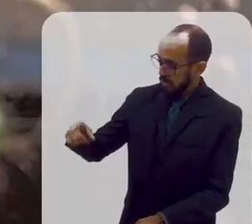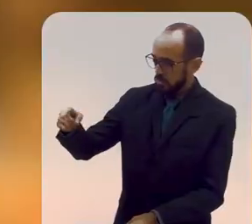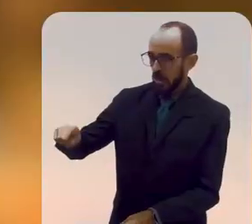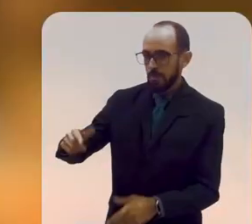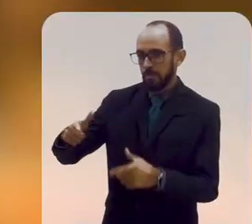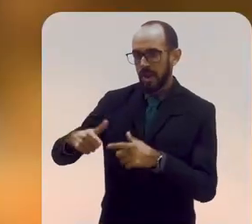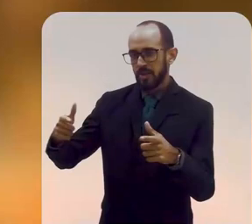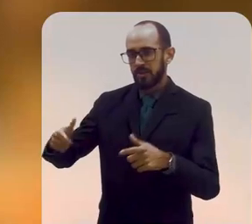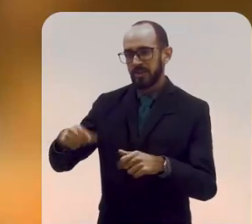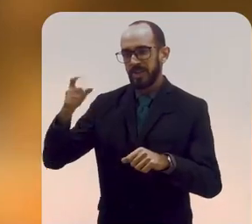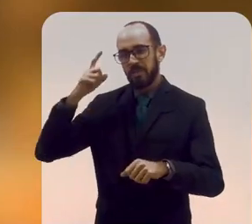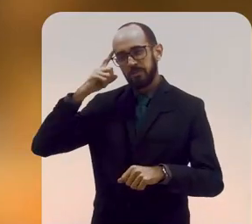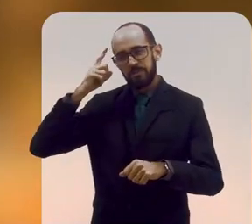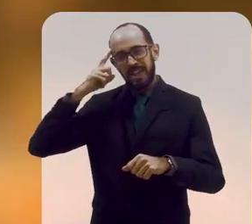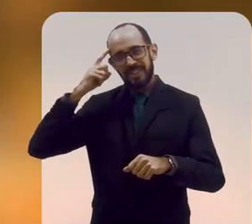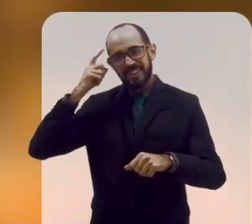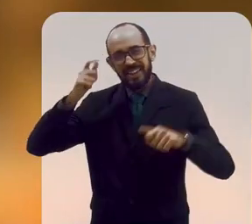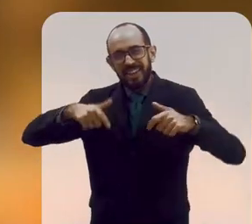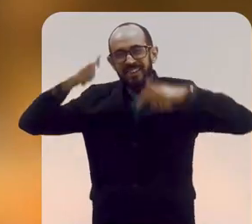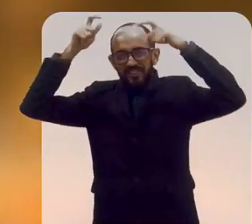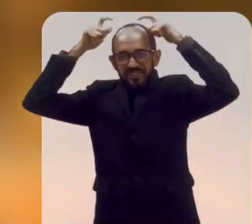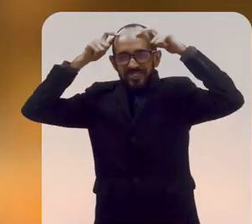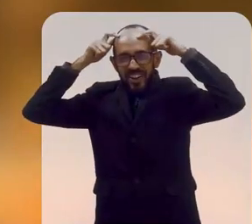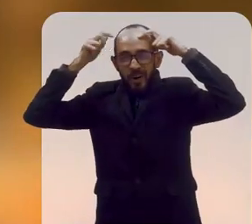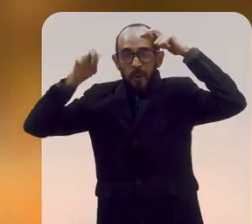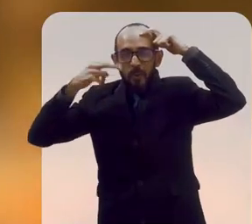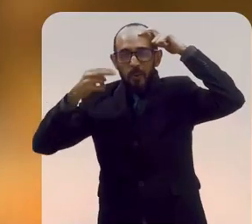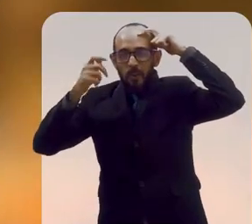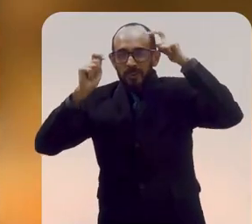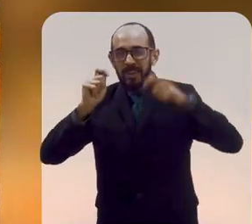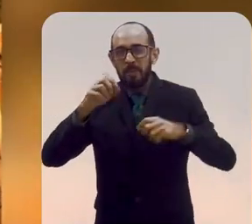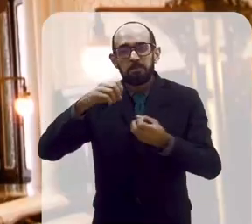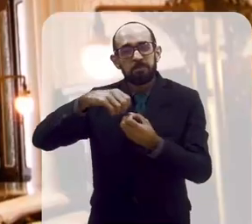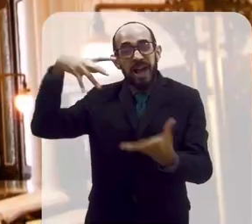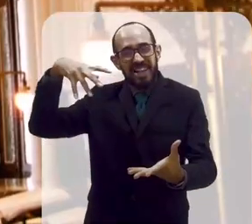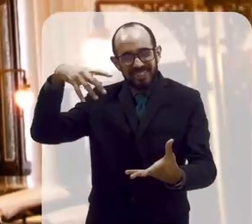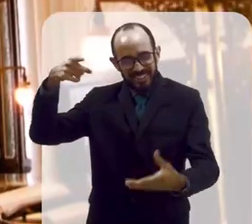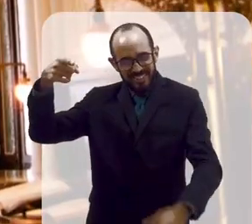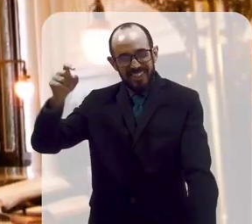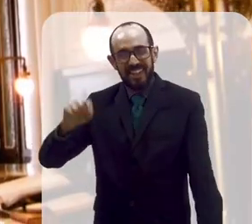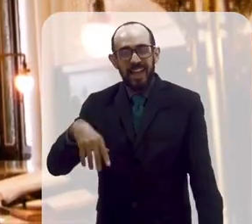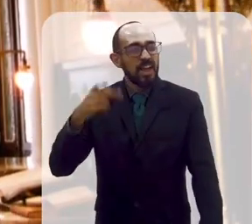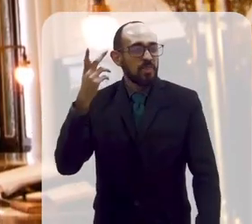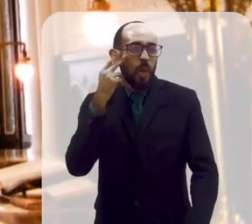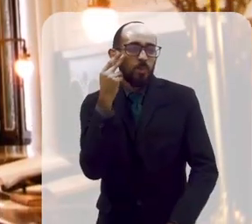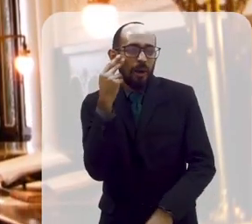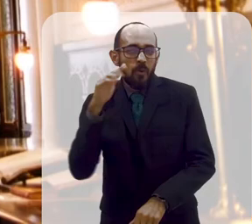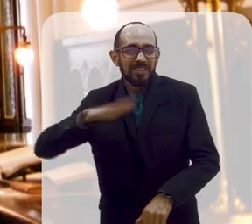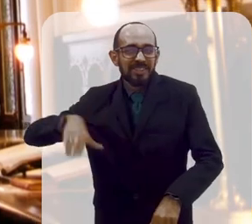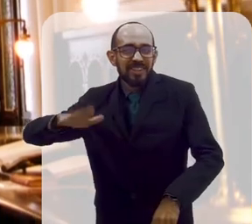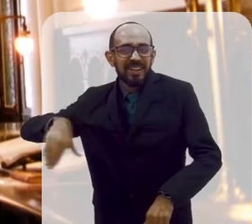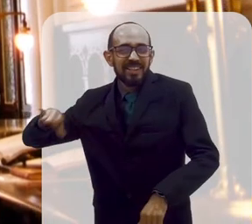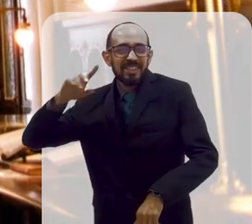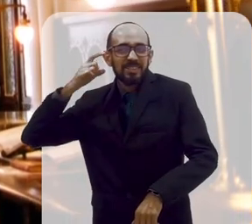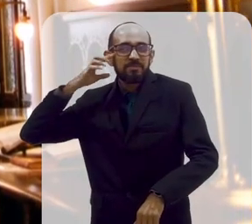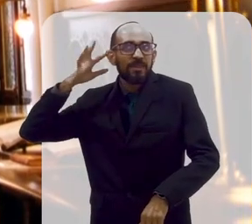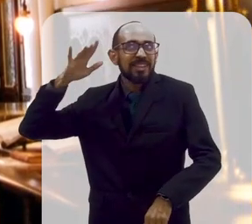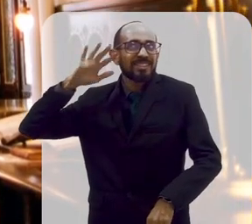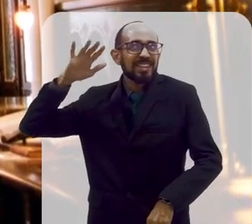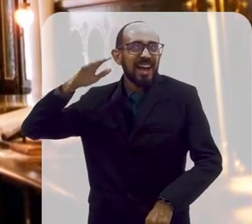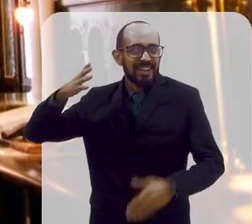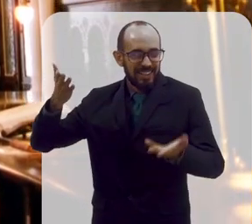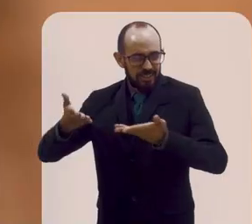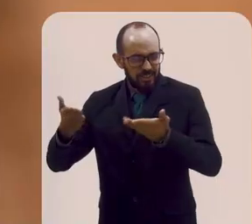prédio, as crianças acham que é o prédio da princesa, o do Harry Potter, etc. É muito comum as crianças virem aqui com o